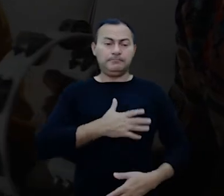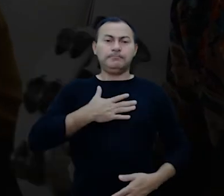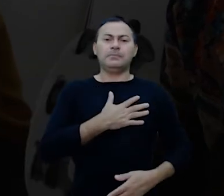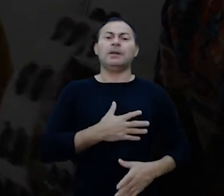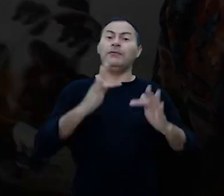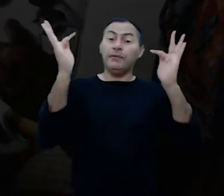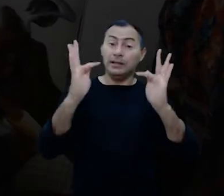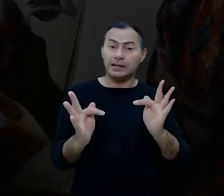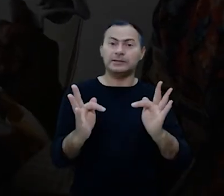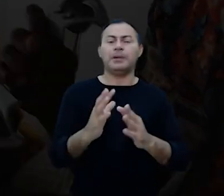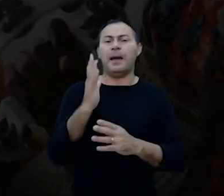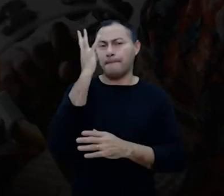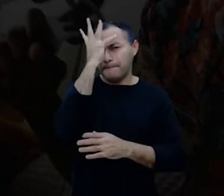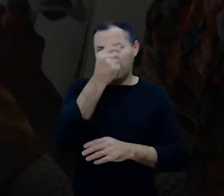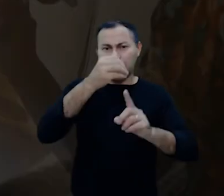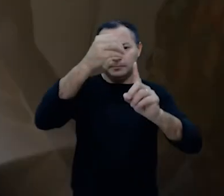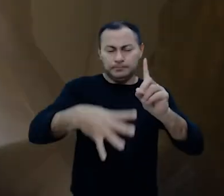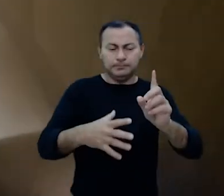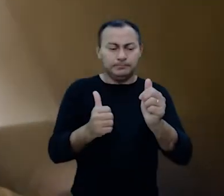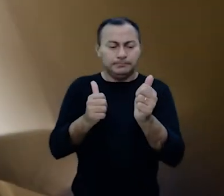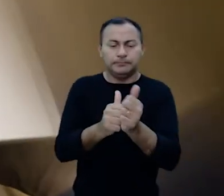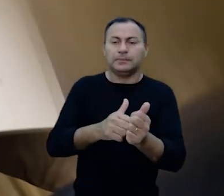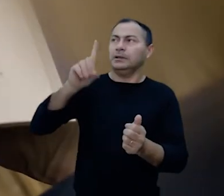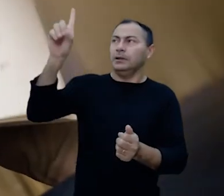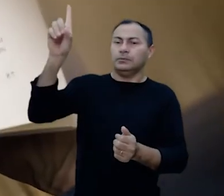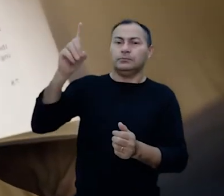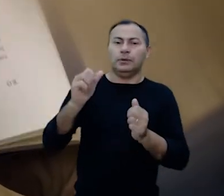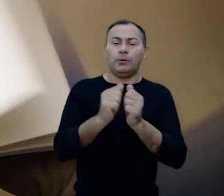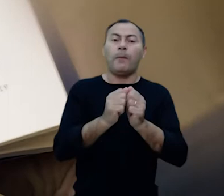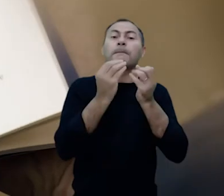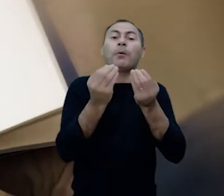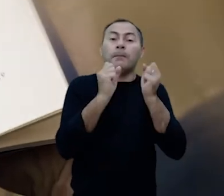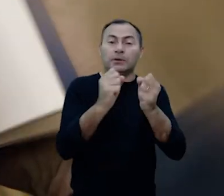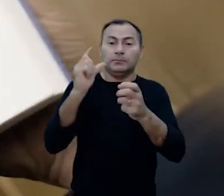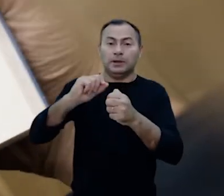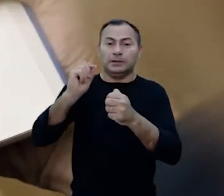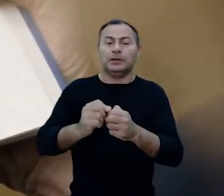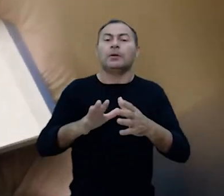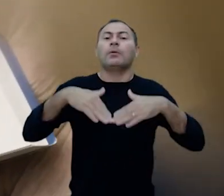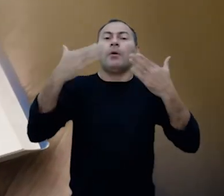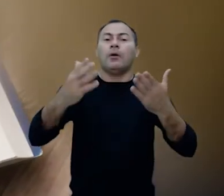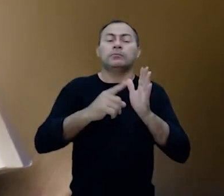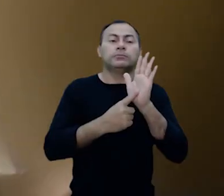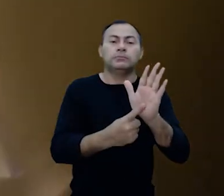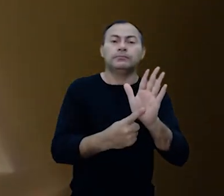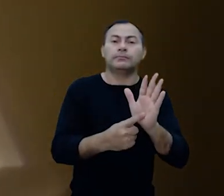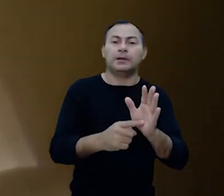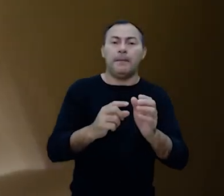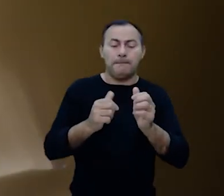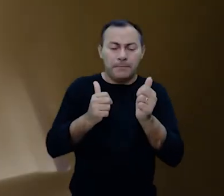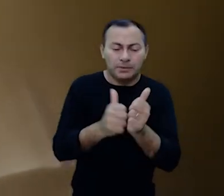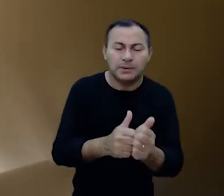prazer e satisfação esta é a bela descrição da aproximação de Deus como poderemos fazer isso e quais os